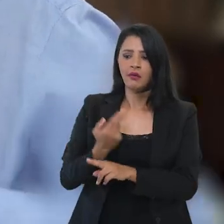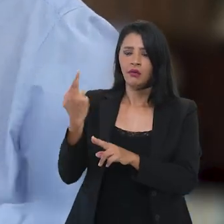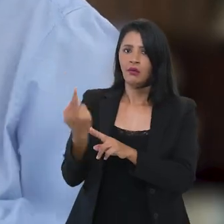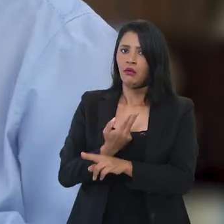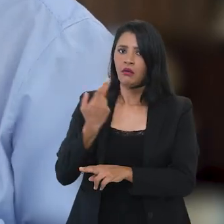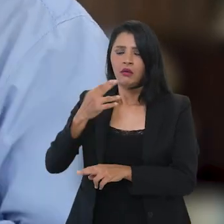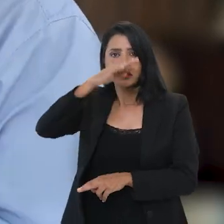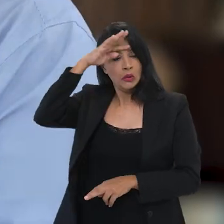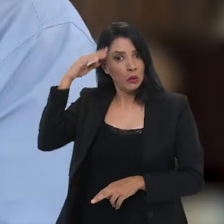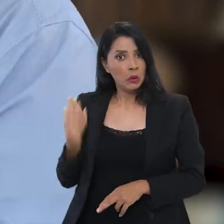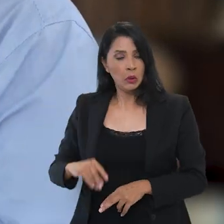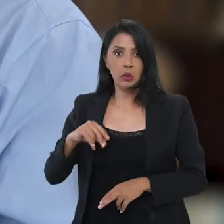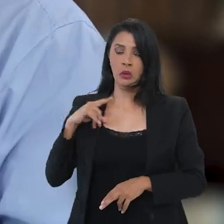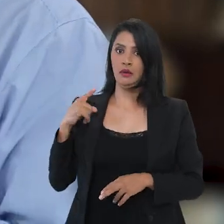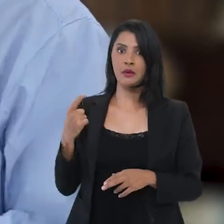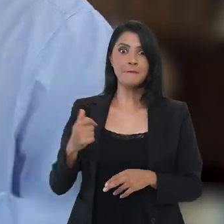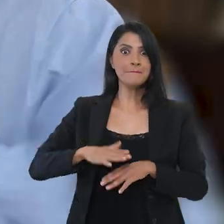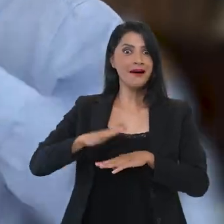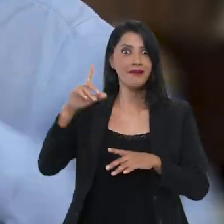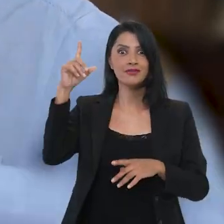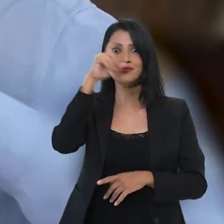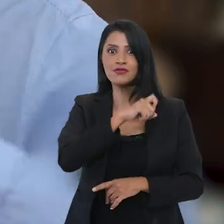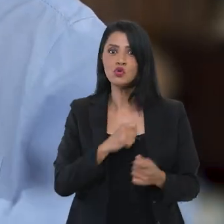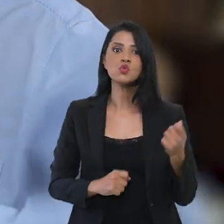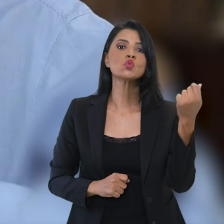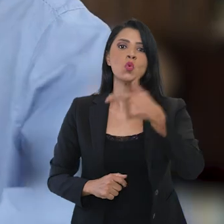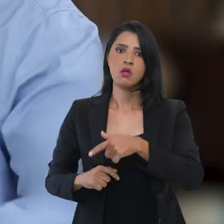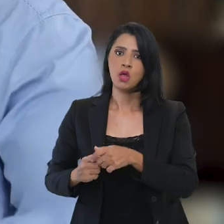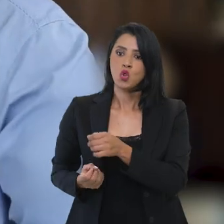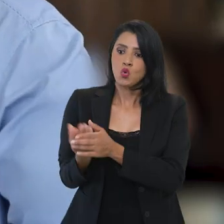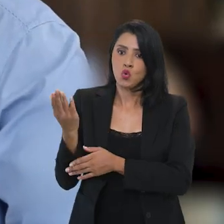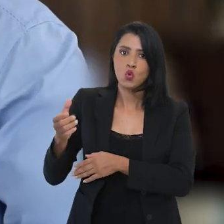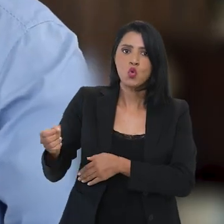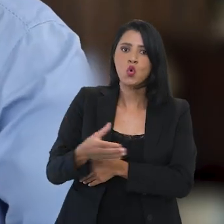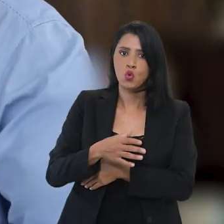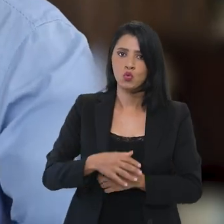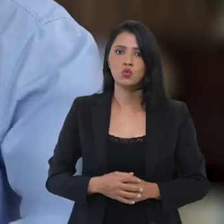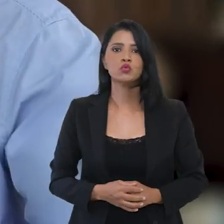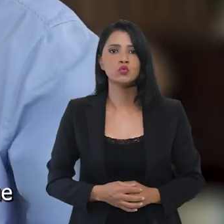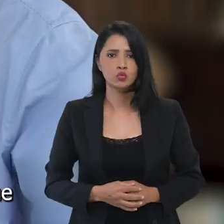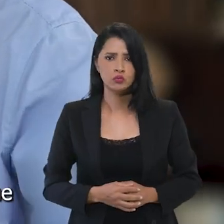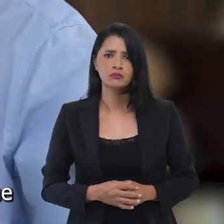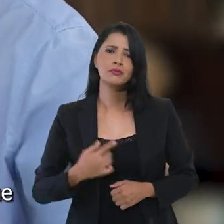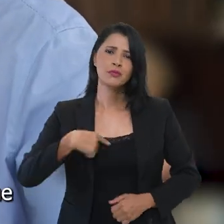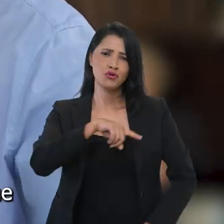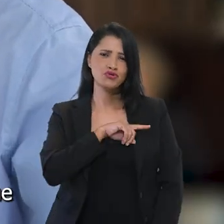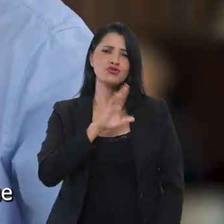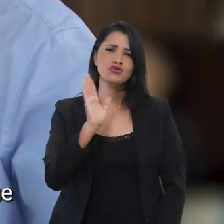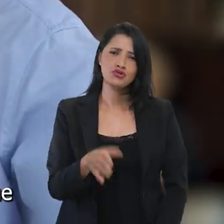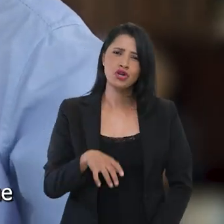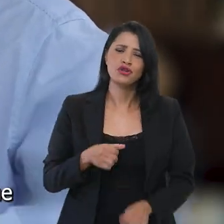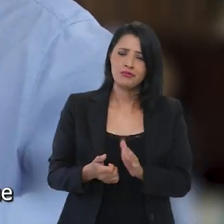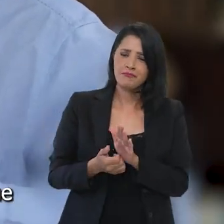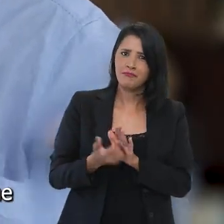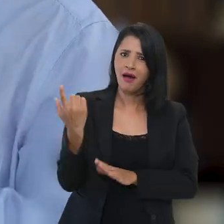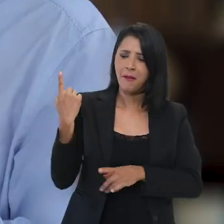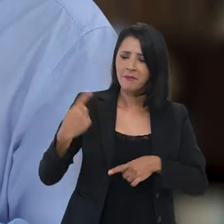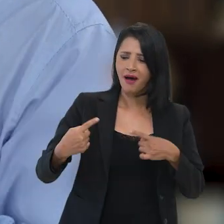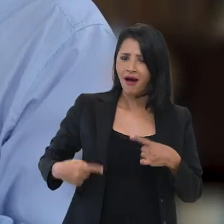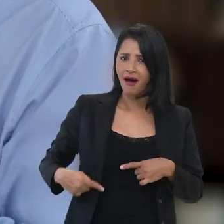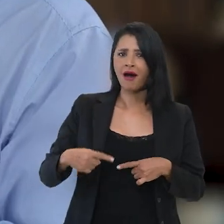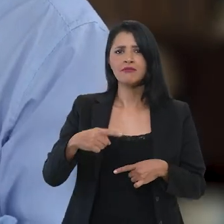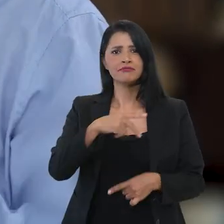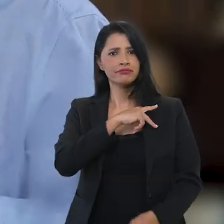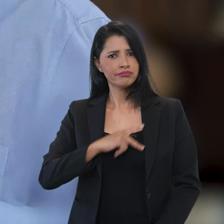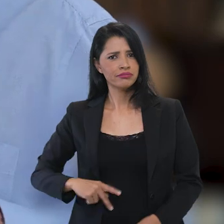que fazer a reforma e reconstruir é muito mais difícil do que fazer uma coisa nova. Como nós tínhamos uma quantidade enorme de